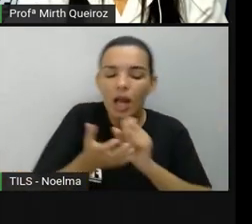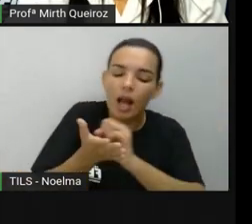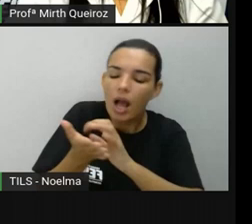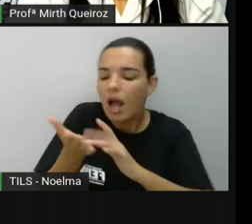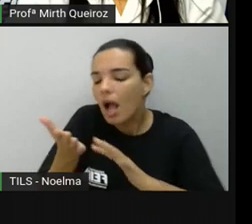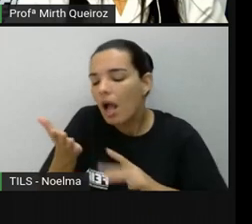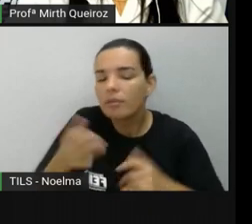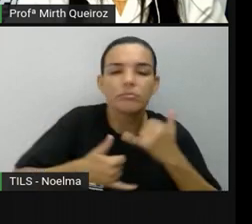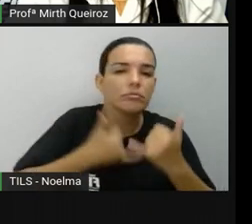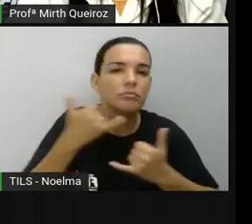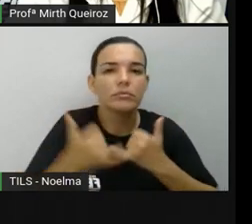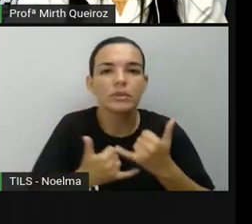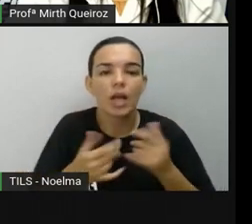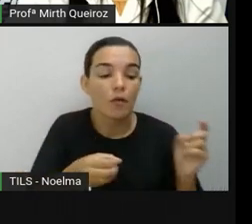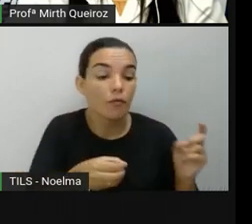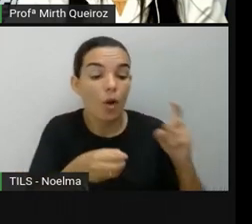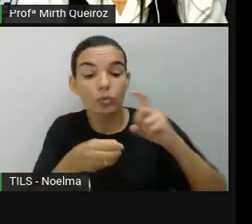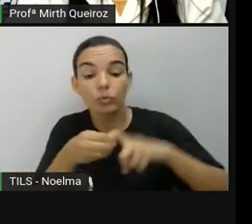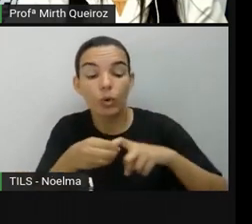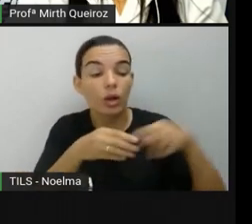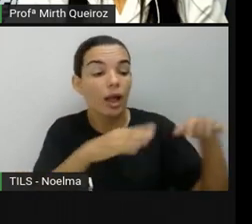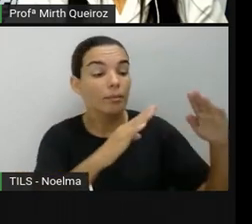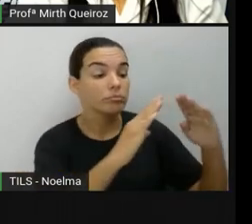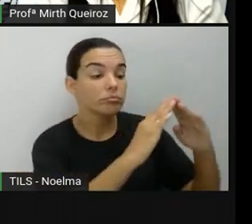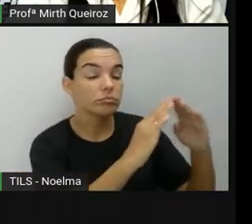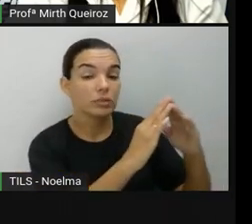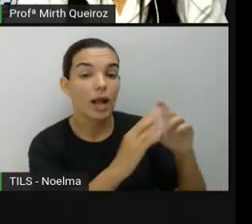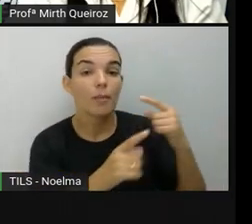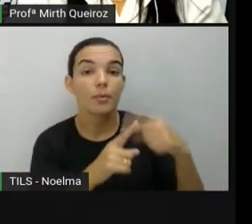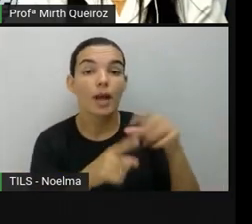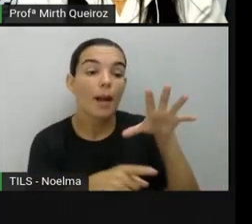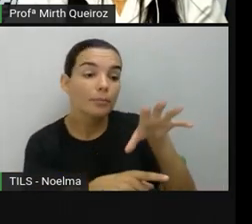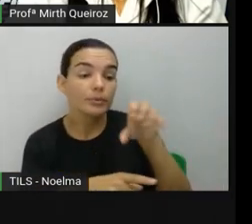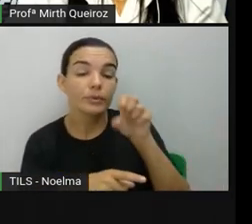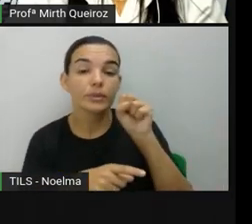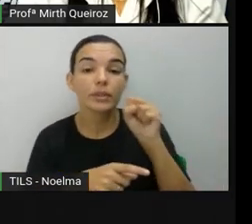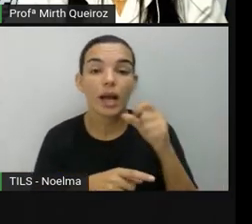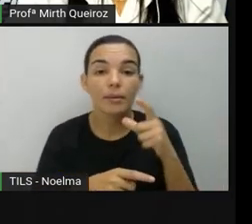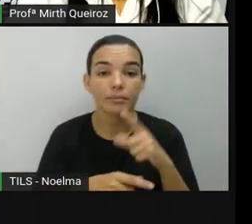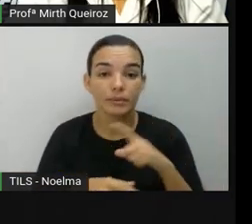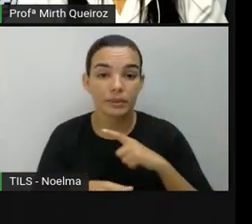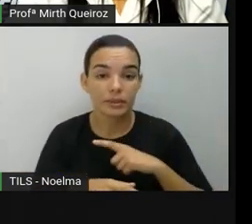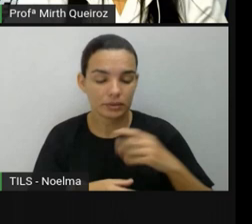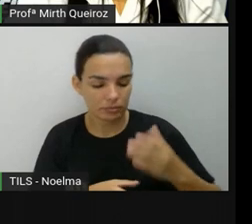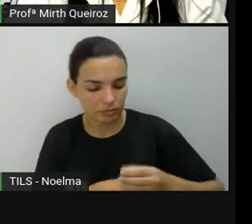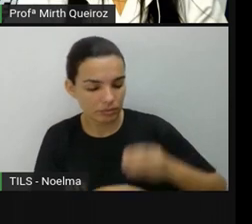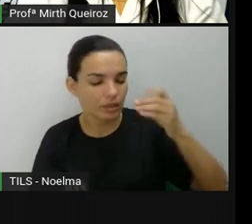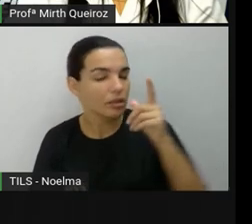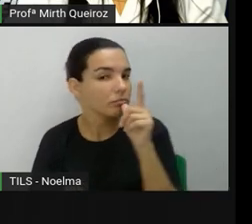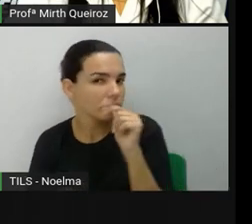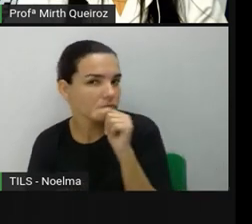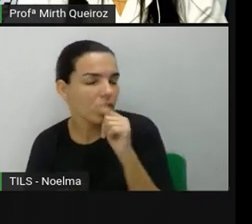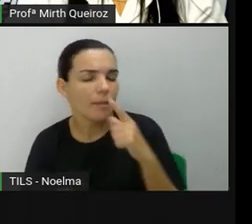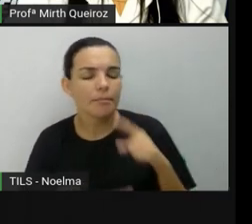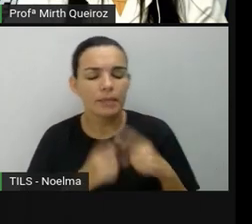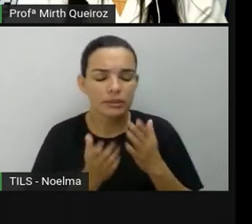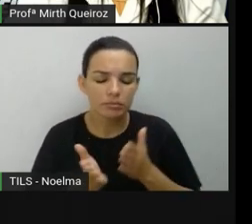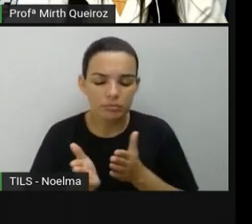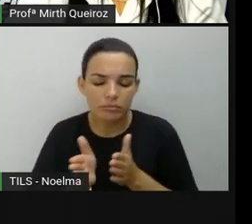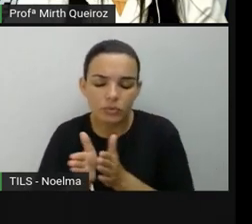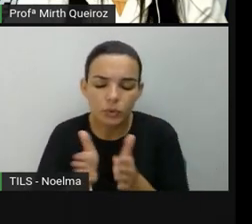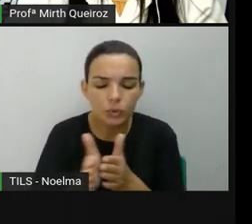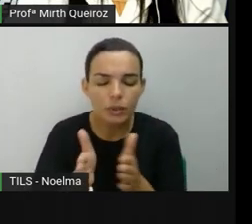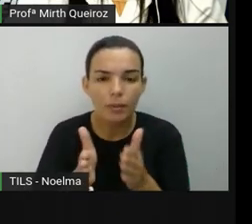resolveu voltar ao acampamento para buscar seu cantil de água. No caminho percebeu